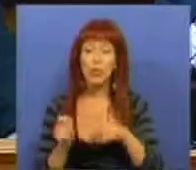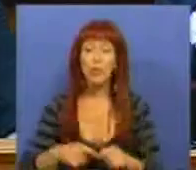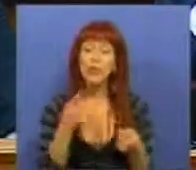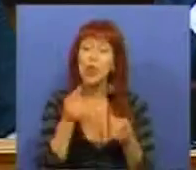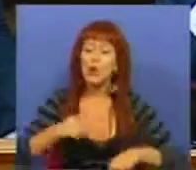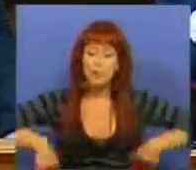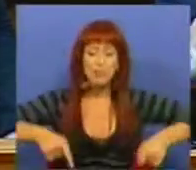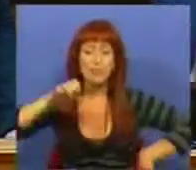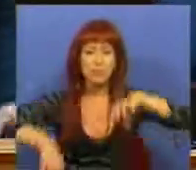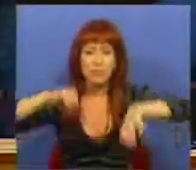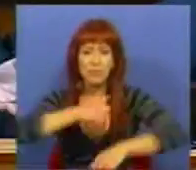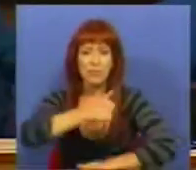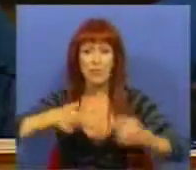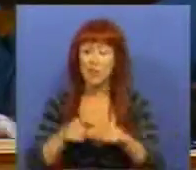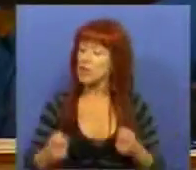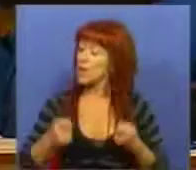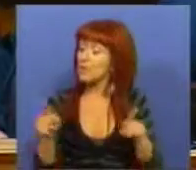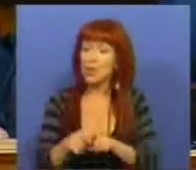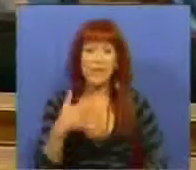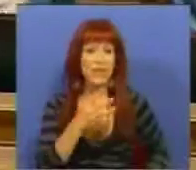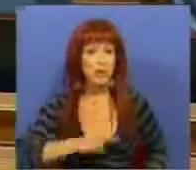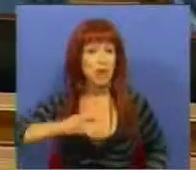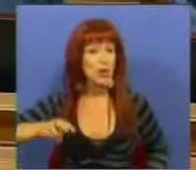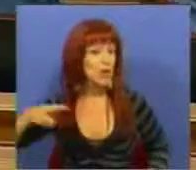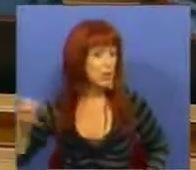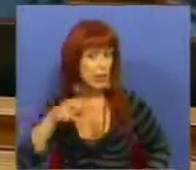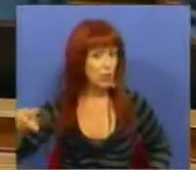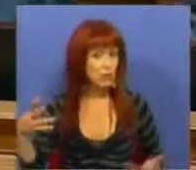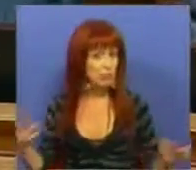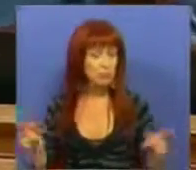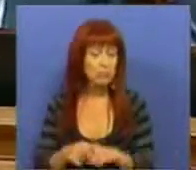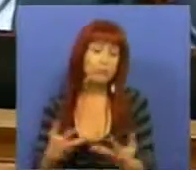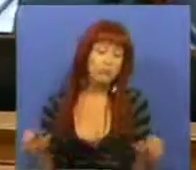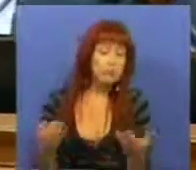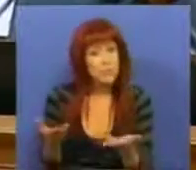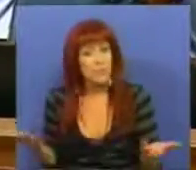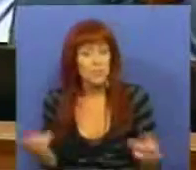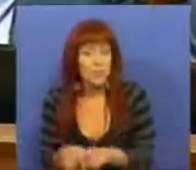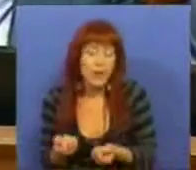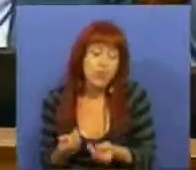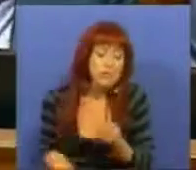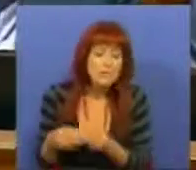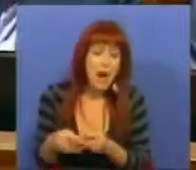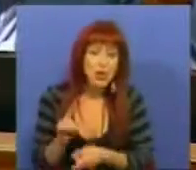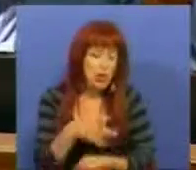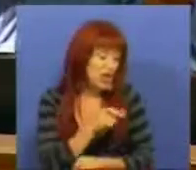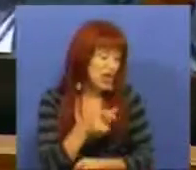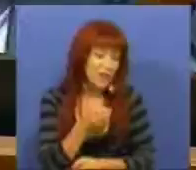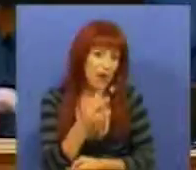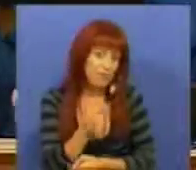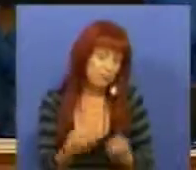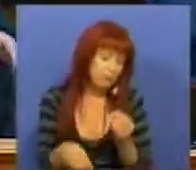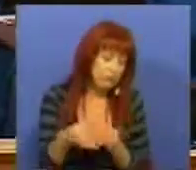reabilitação urbana, com um investimento de 5 milhões de euros, é evidente que é um pouco mais do que o TGV,